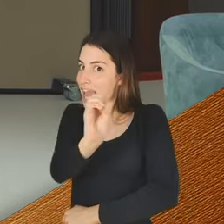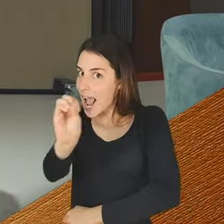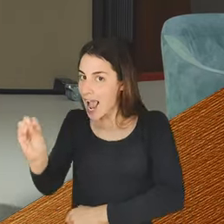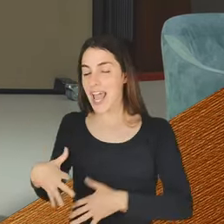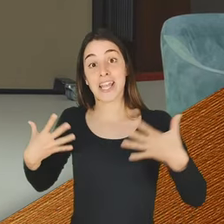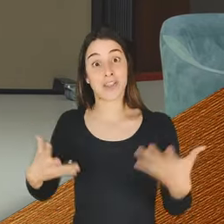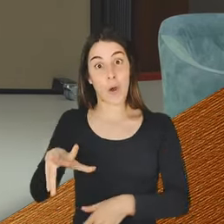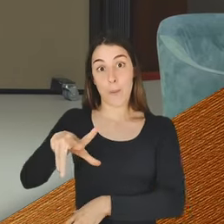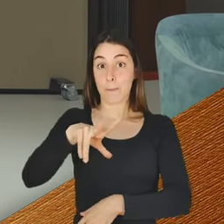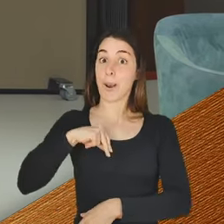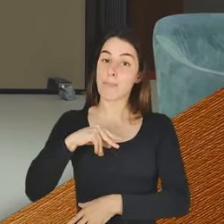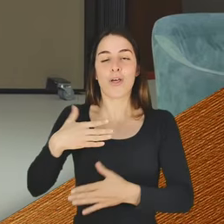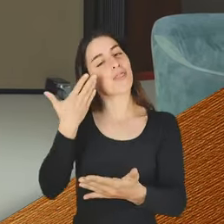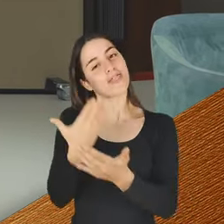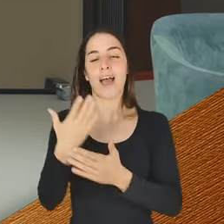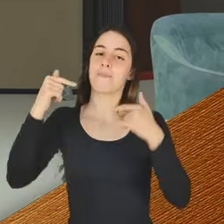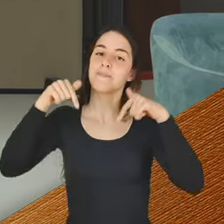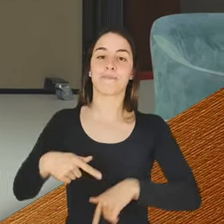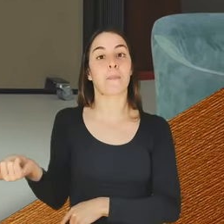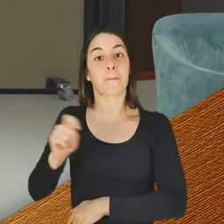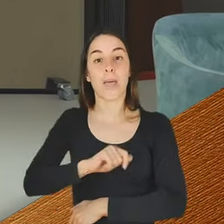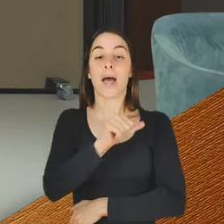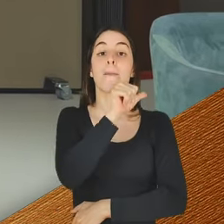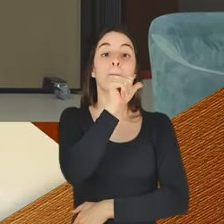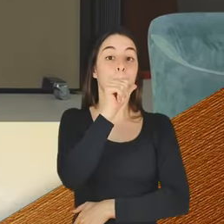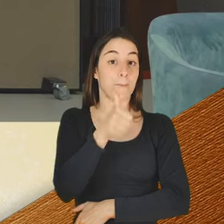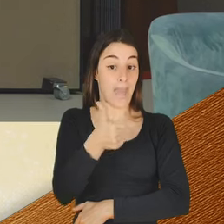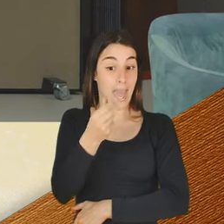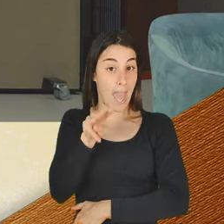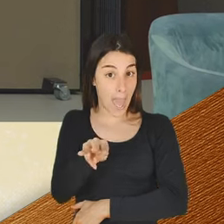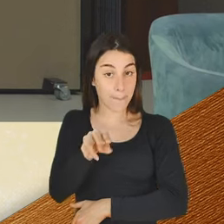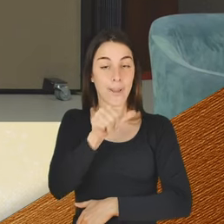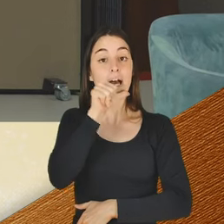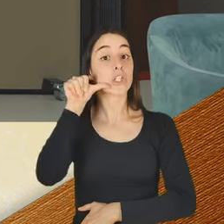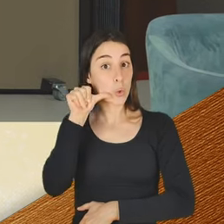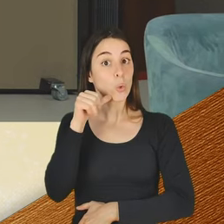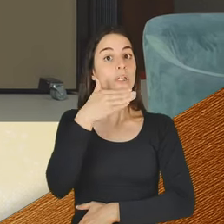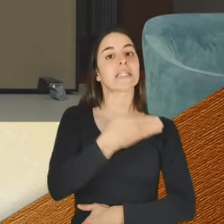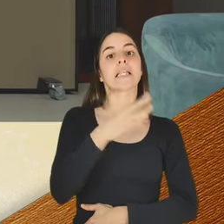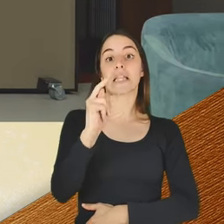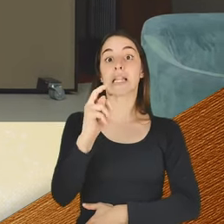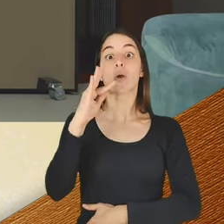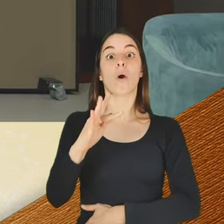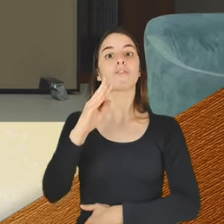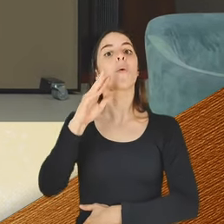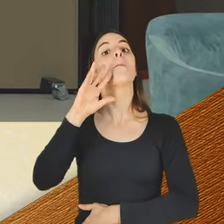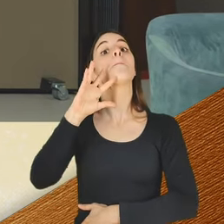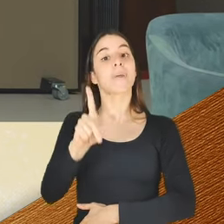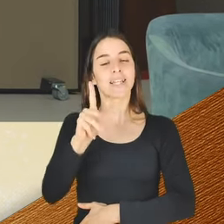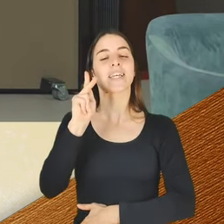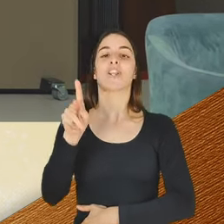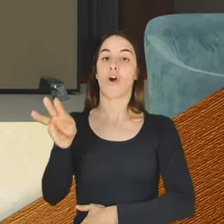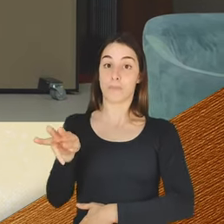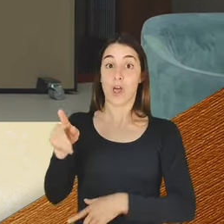prémio acumula para este mês. E em vez de ser um BM Azul com 134 mil quilómetros, vai ser um BM Azul com